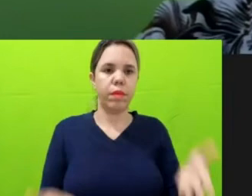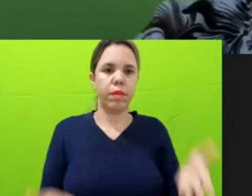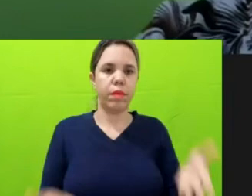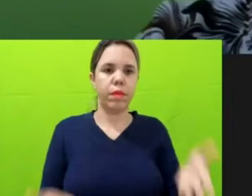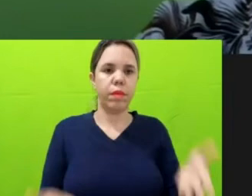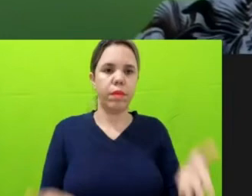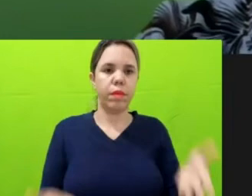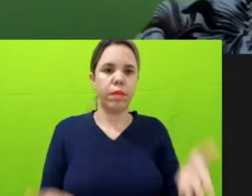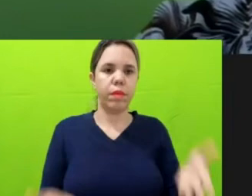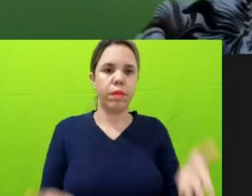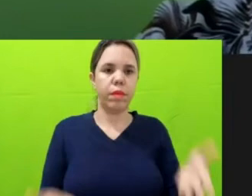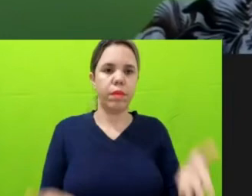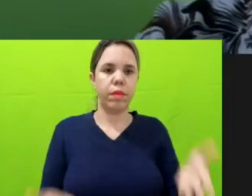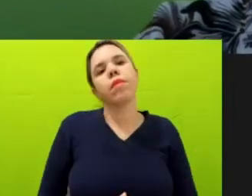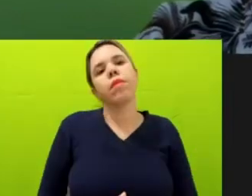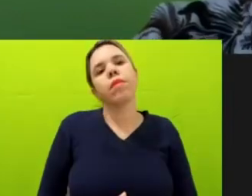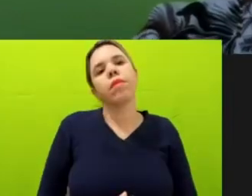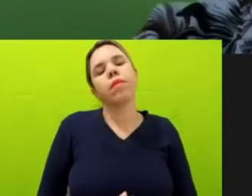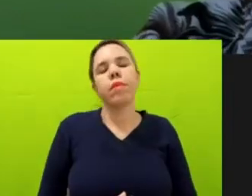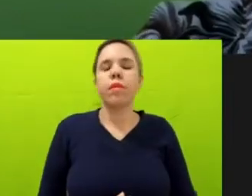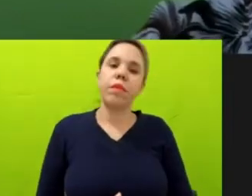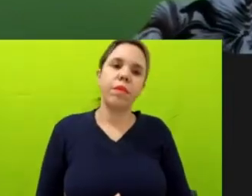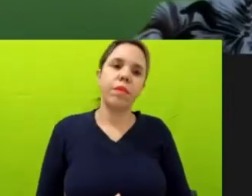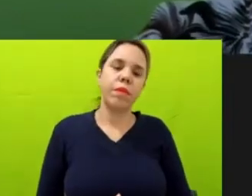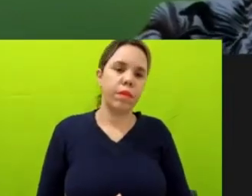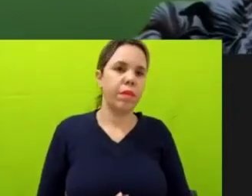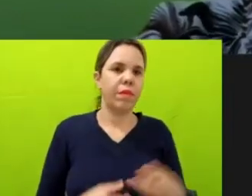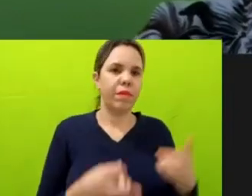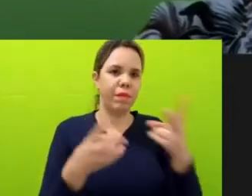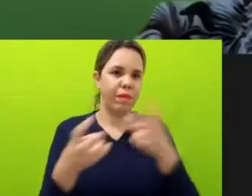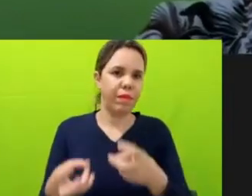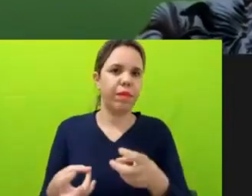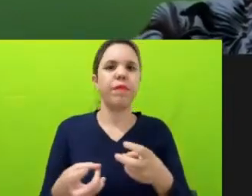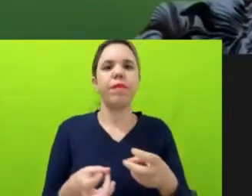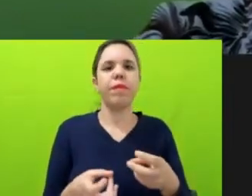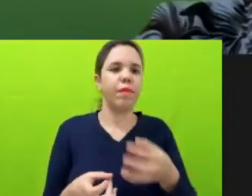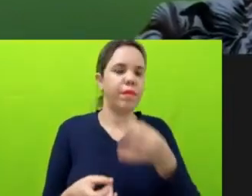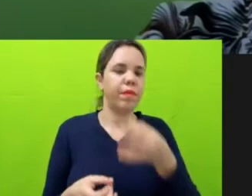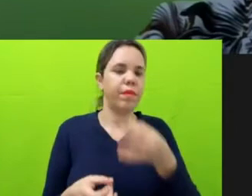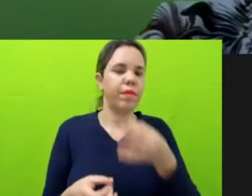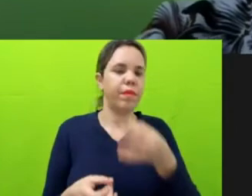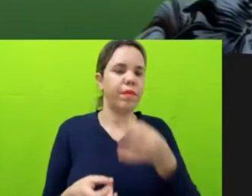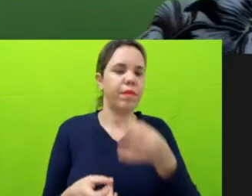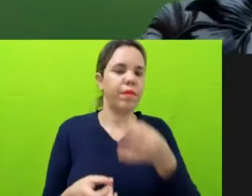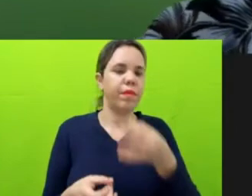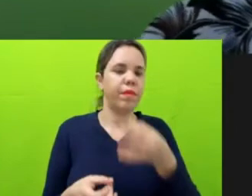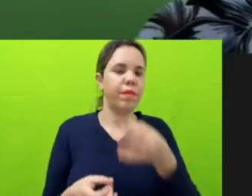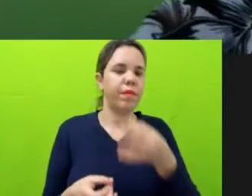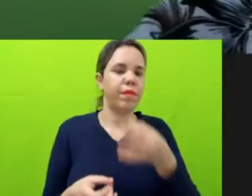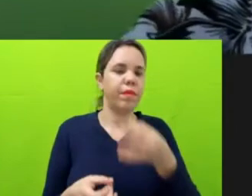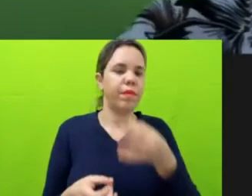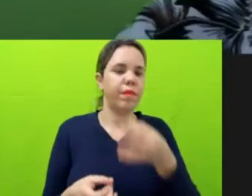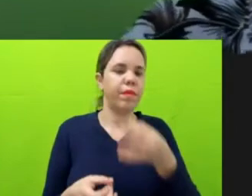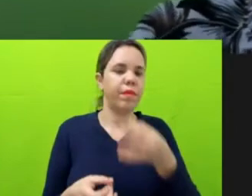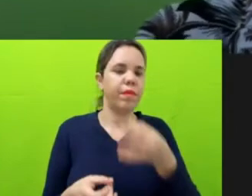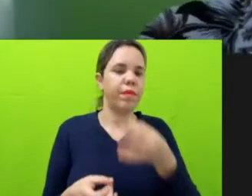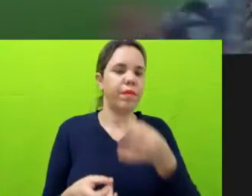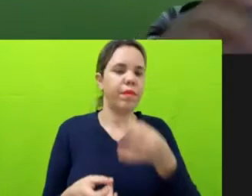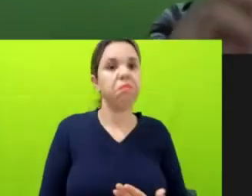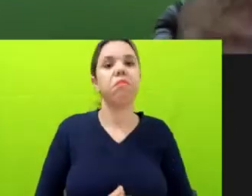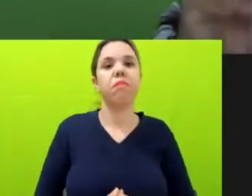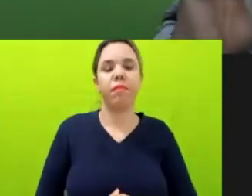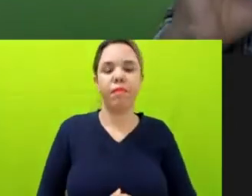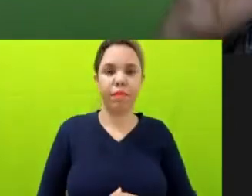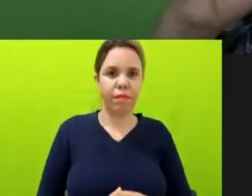mais para o positivo, talvez até otimista, sem querer ser ingênua, né? Lógico. Aí, acho que a gente pode começar pela